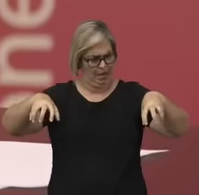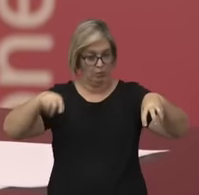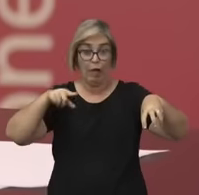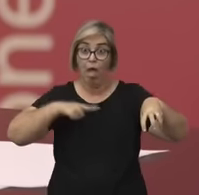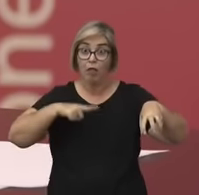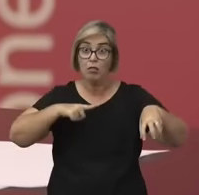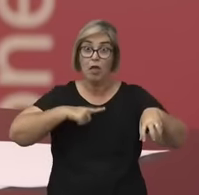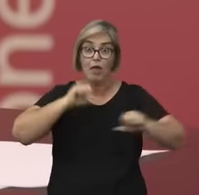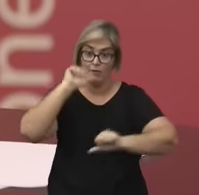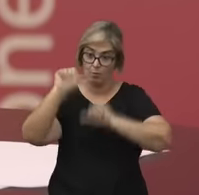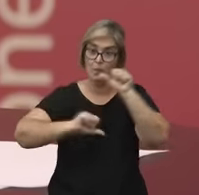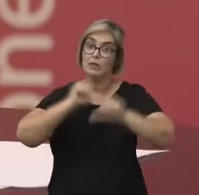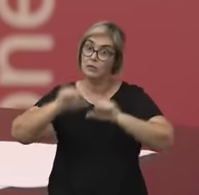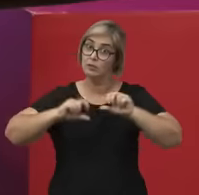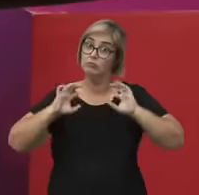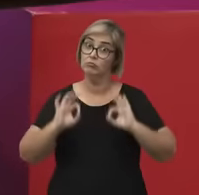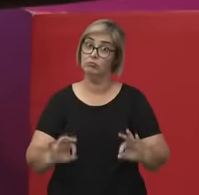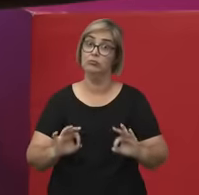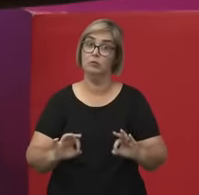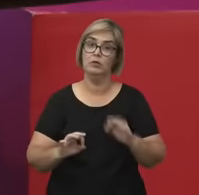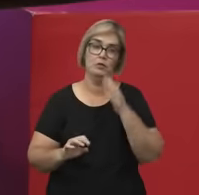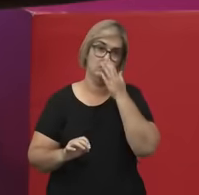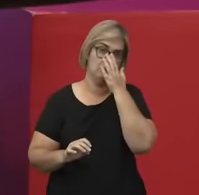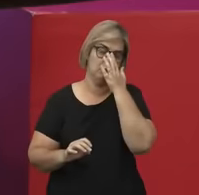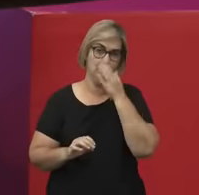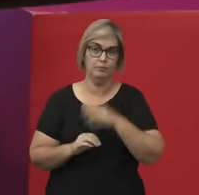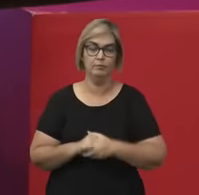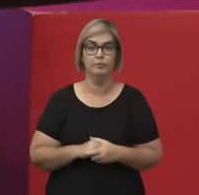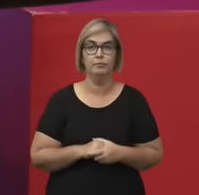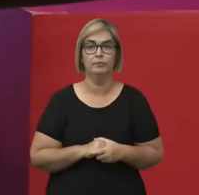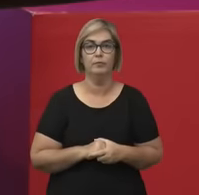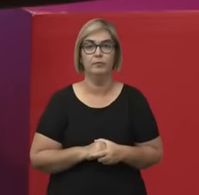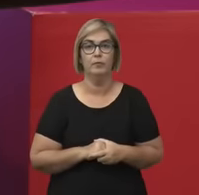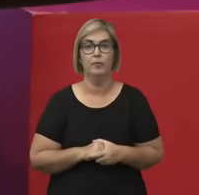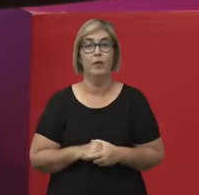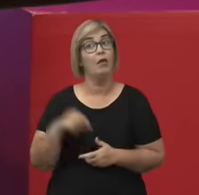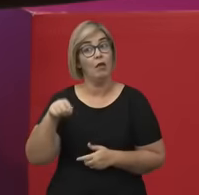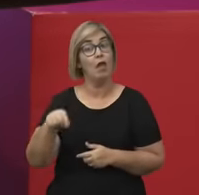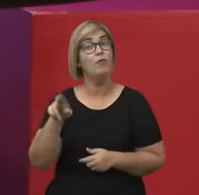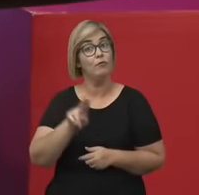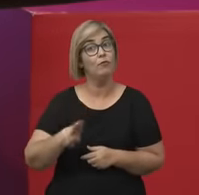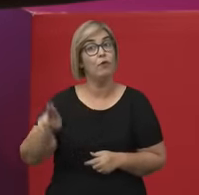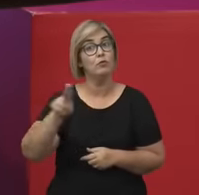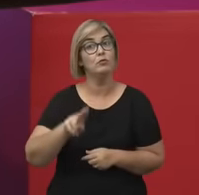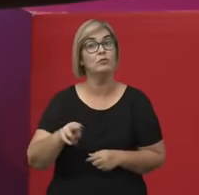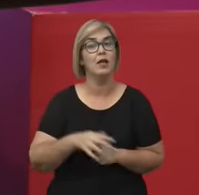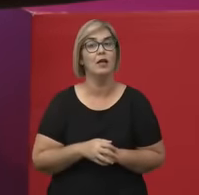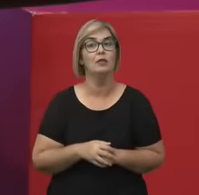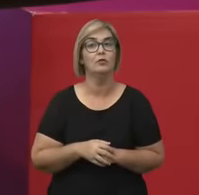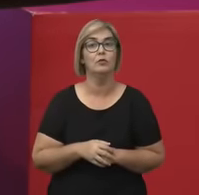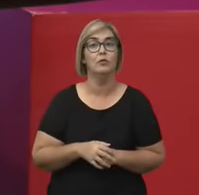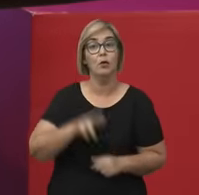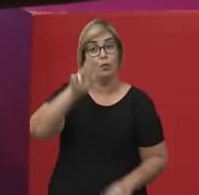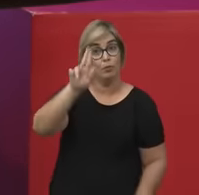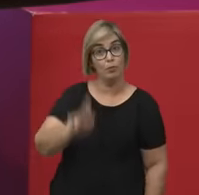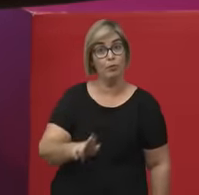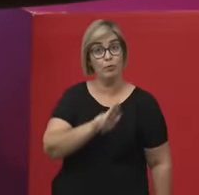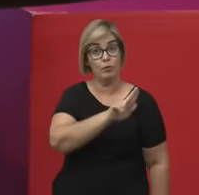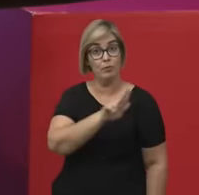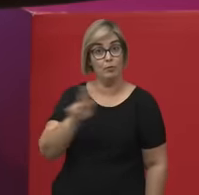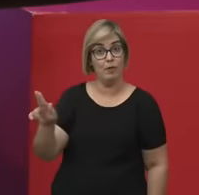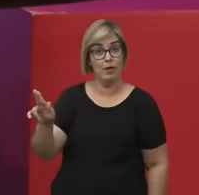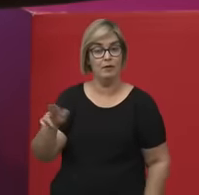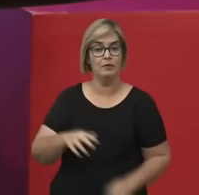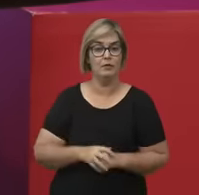teve um impacto recebido, utilizado por um padre cartesiano chamado François